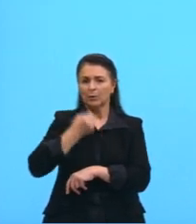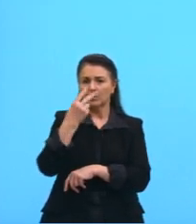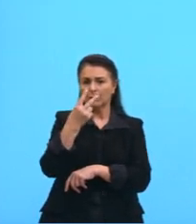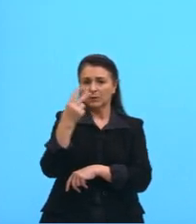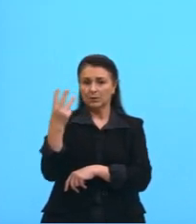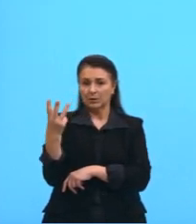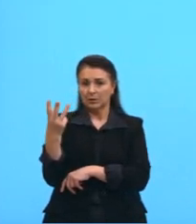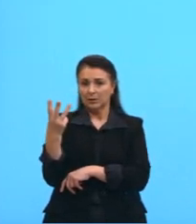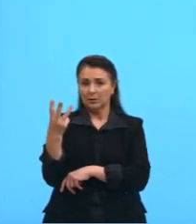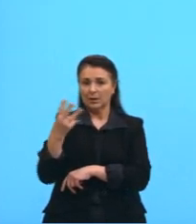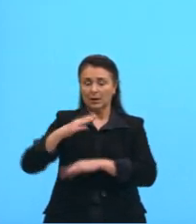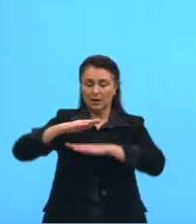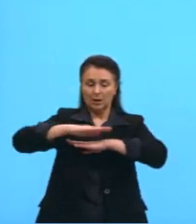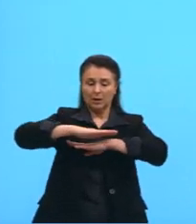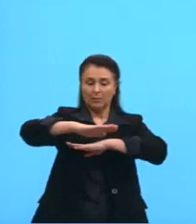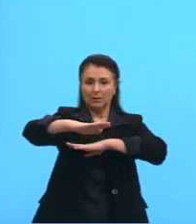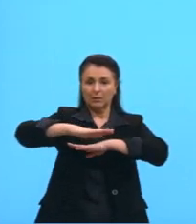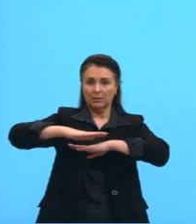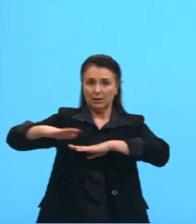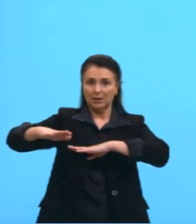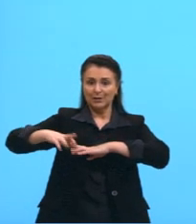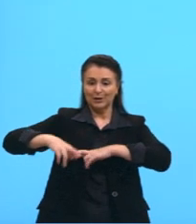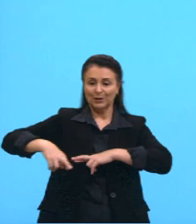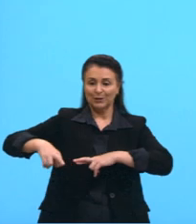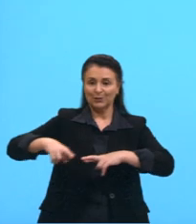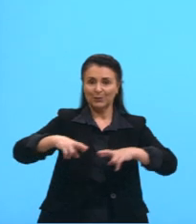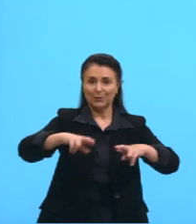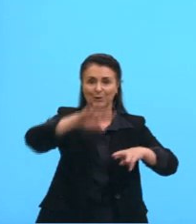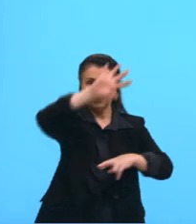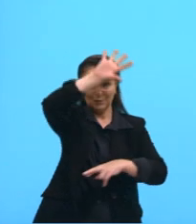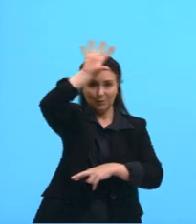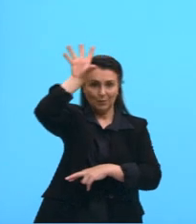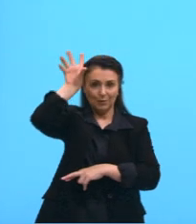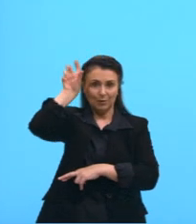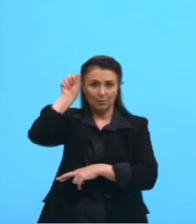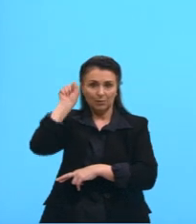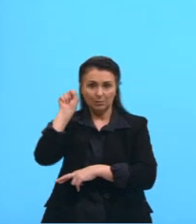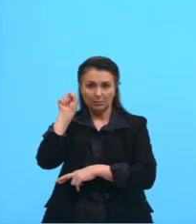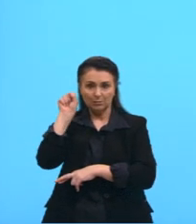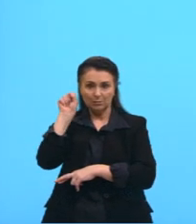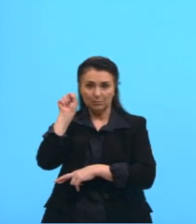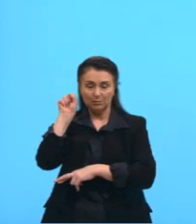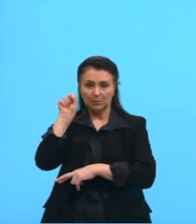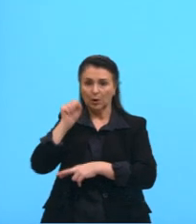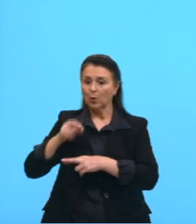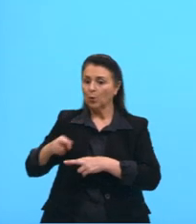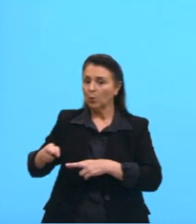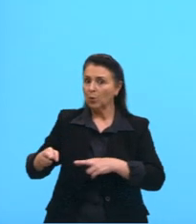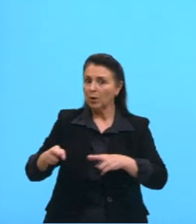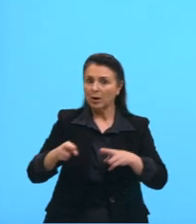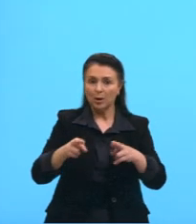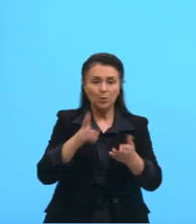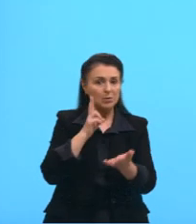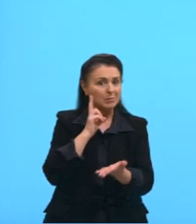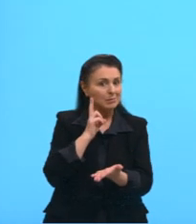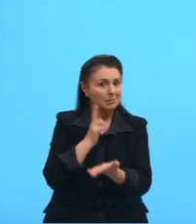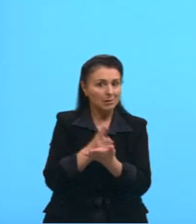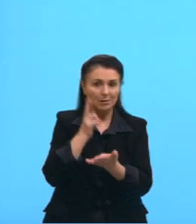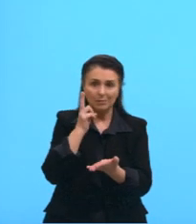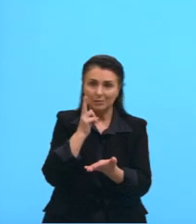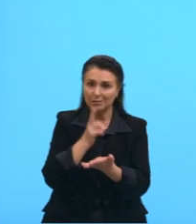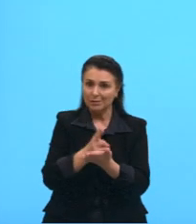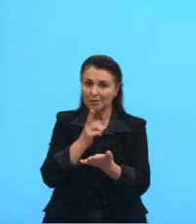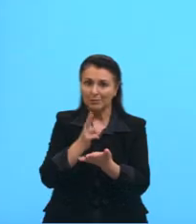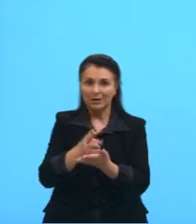tá, 23, planície do Rio Amazonas. Um rio só vai conseguir correr numa planície, né, correr que eu digo de forma